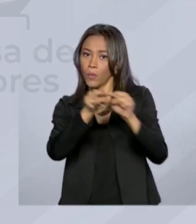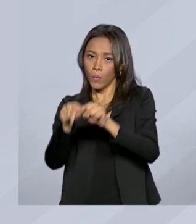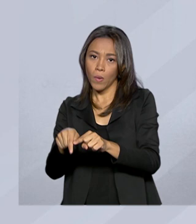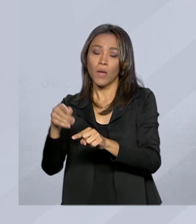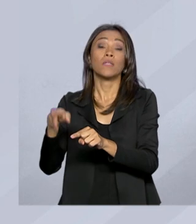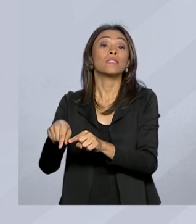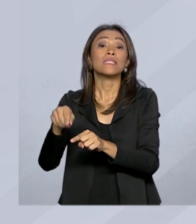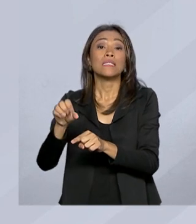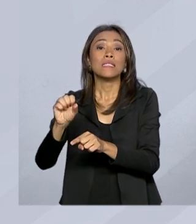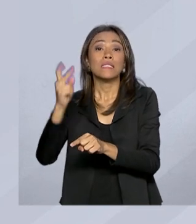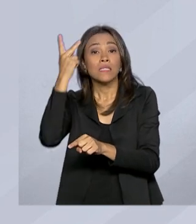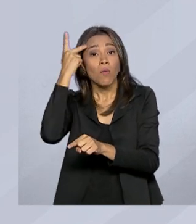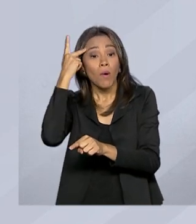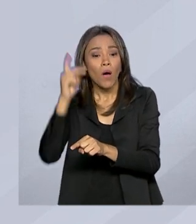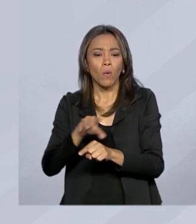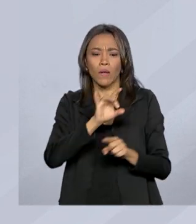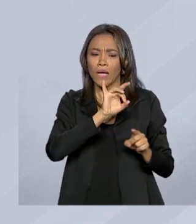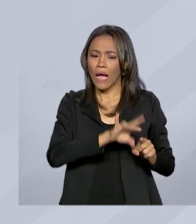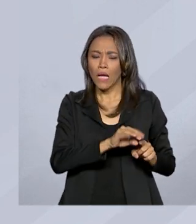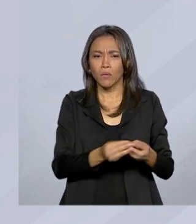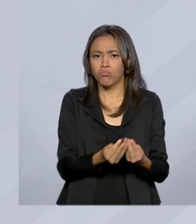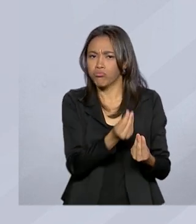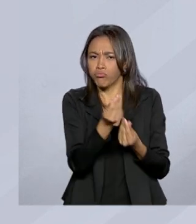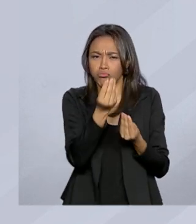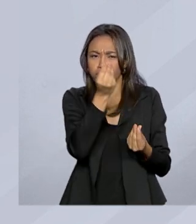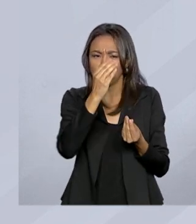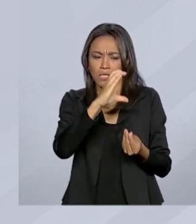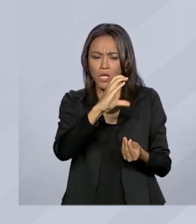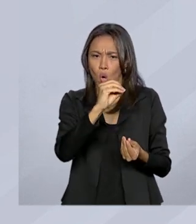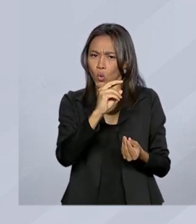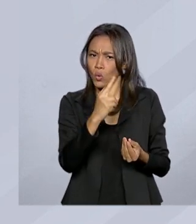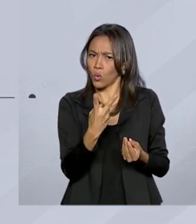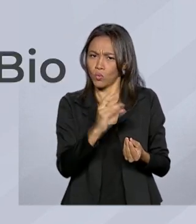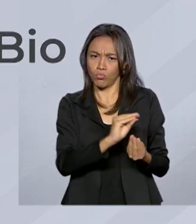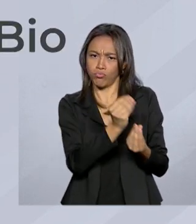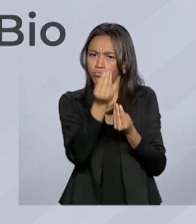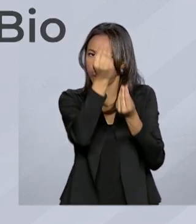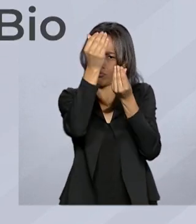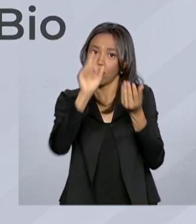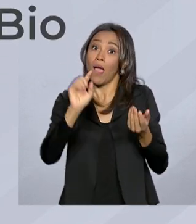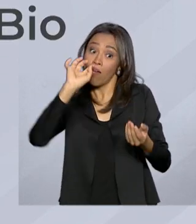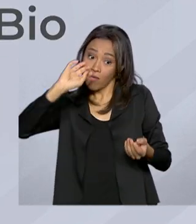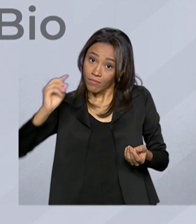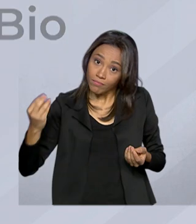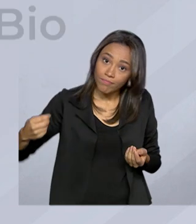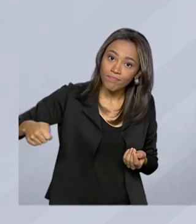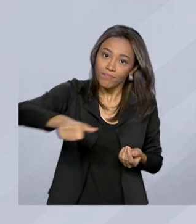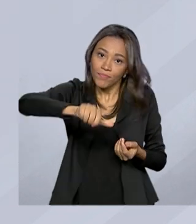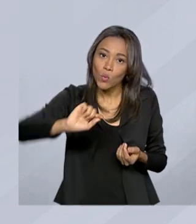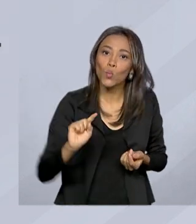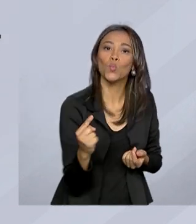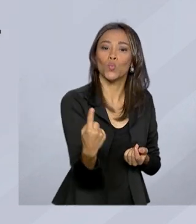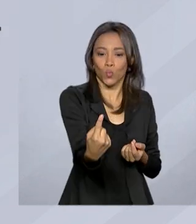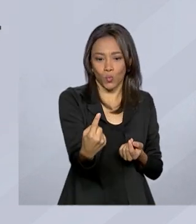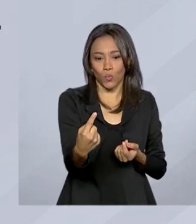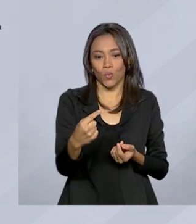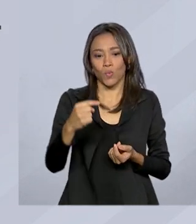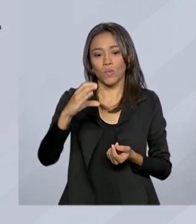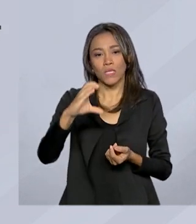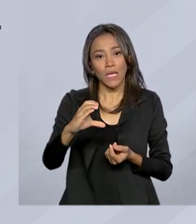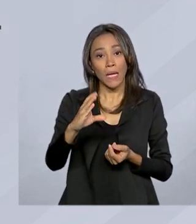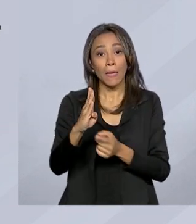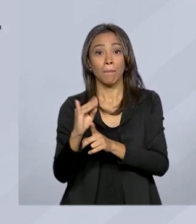Cada tonelada de CO2 que não for emitida no meio ambiente vale um Cebio. O valor ainda não foi